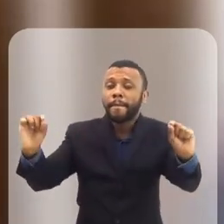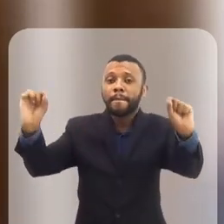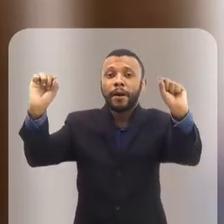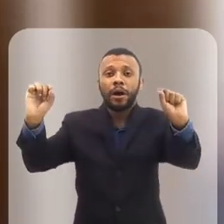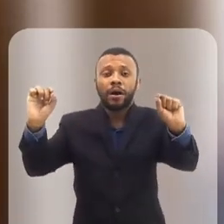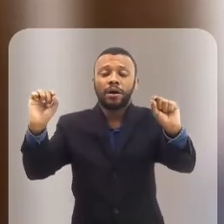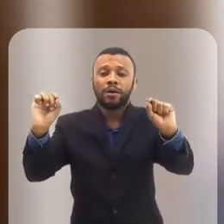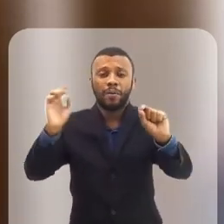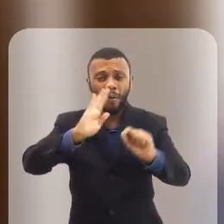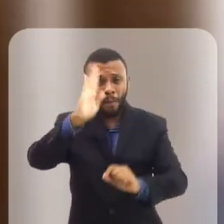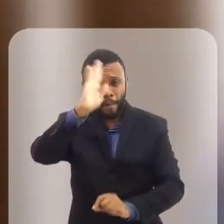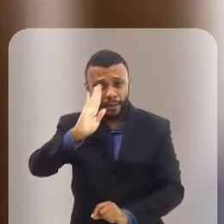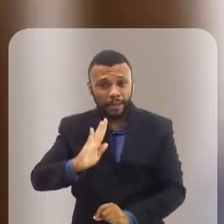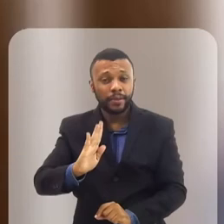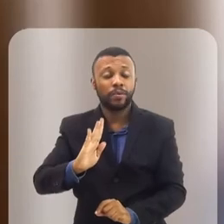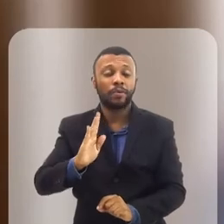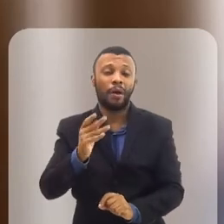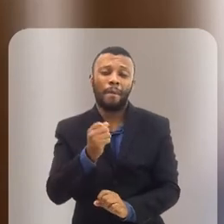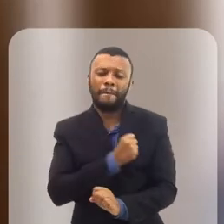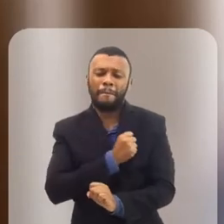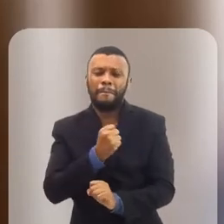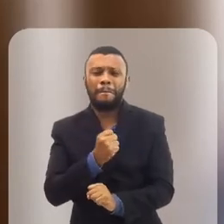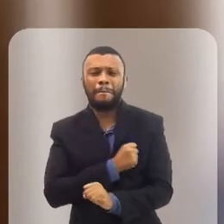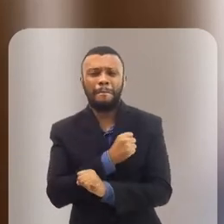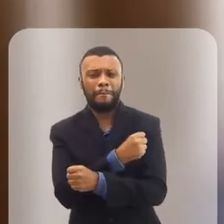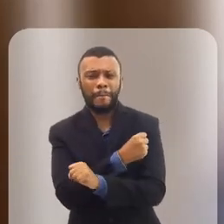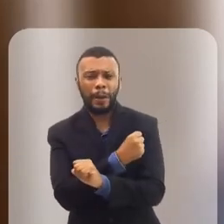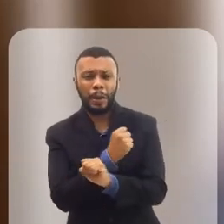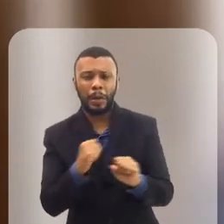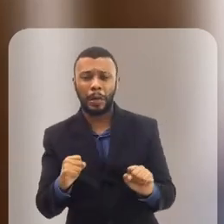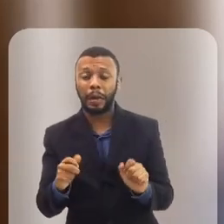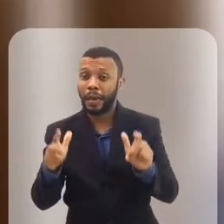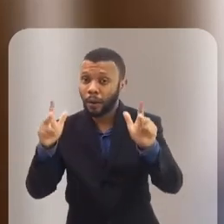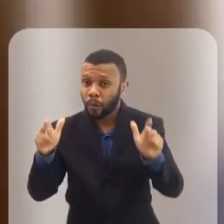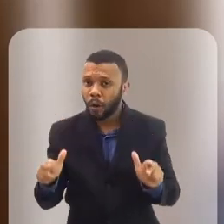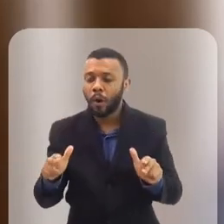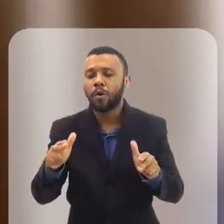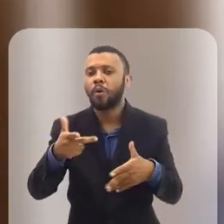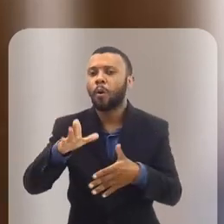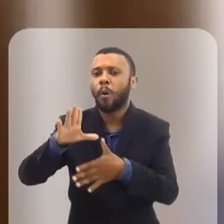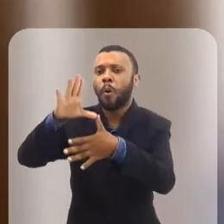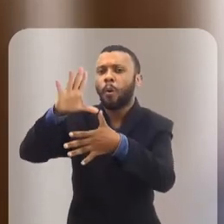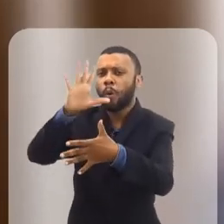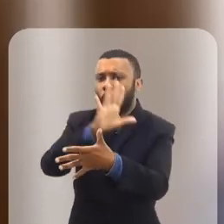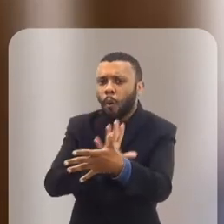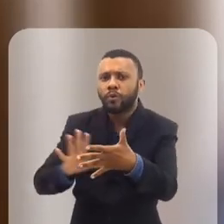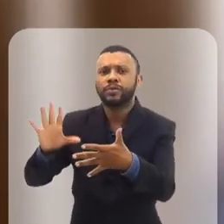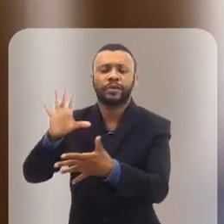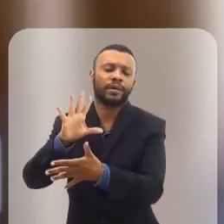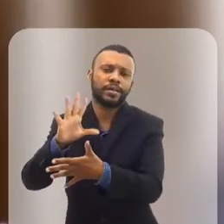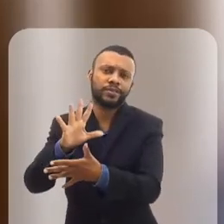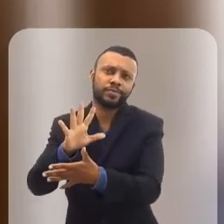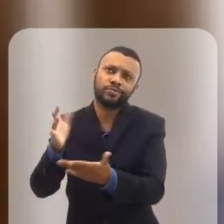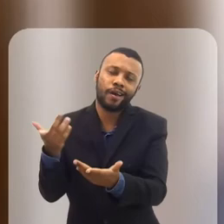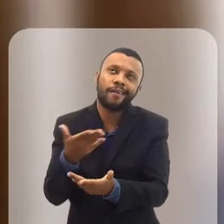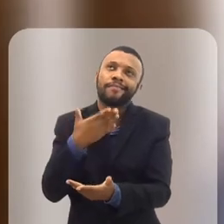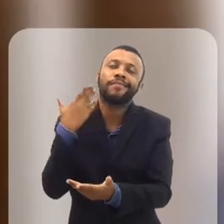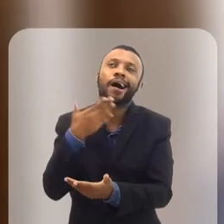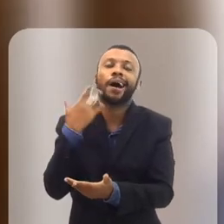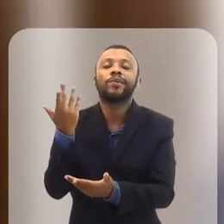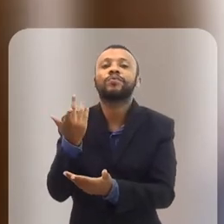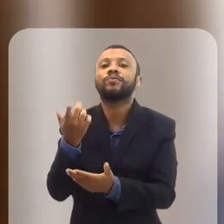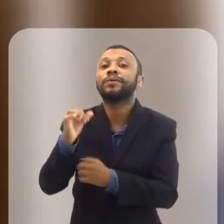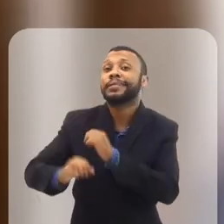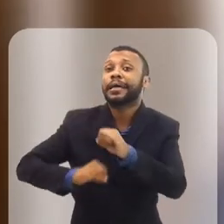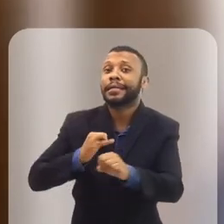um de um tamanho continental, não é uma tarefa fácil levar essa infraestrutura para todos os cantos. E,